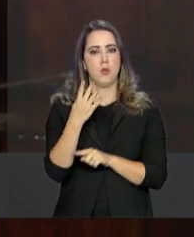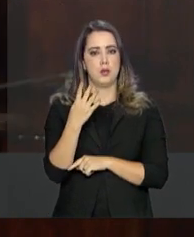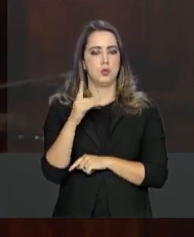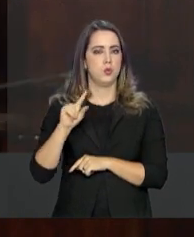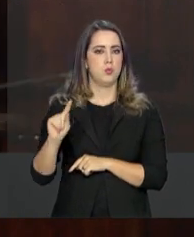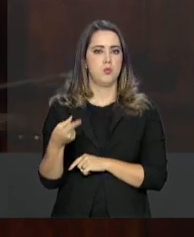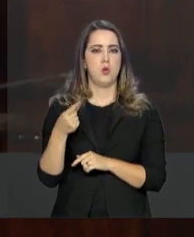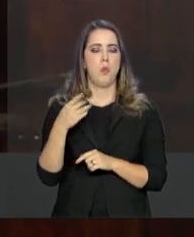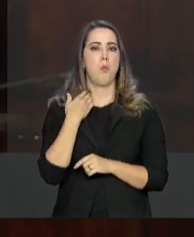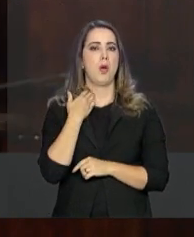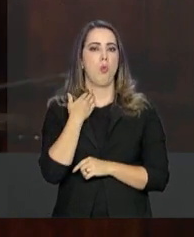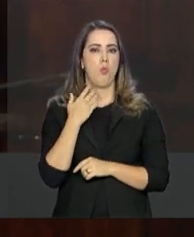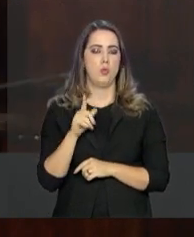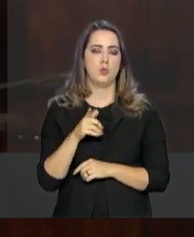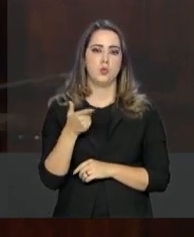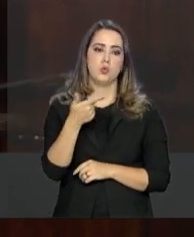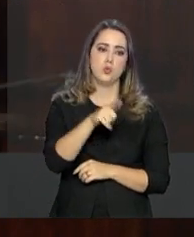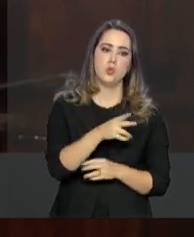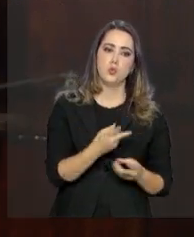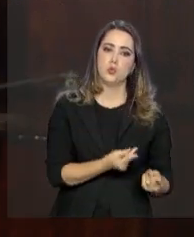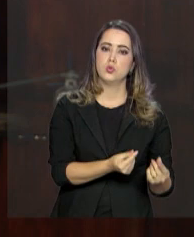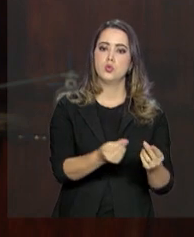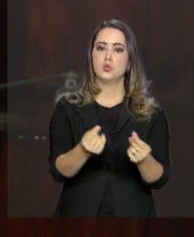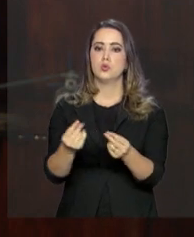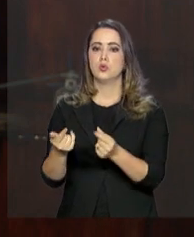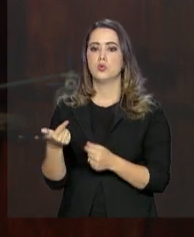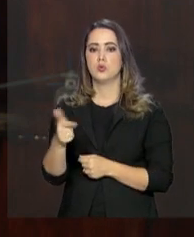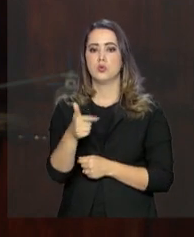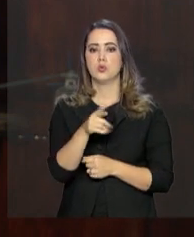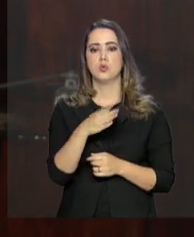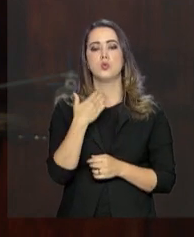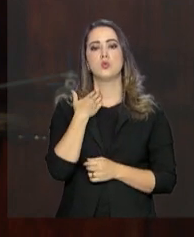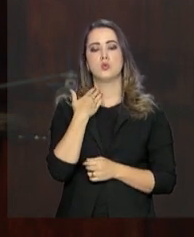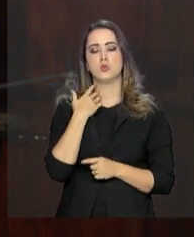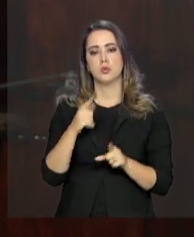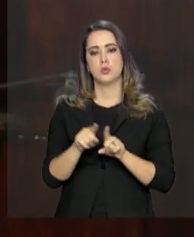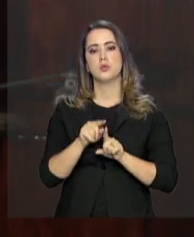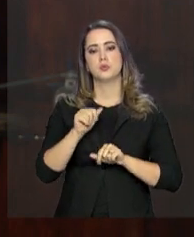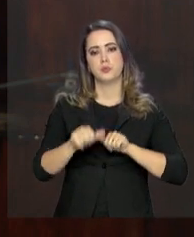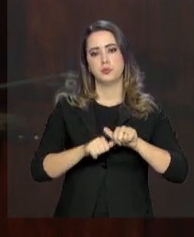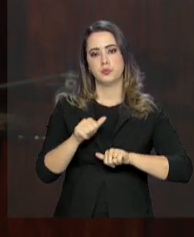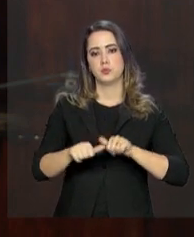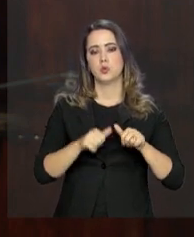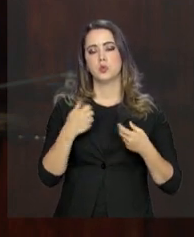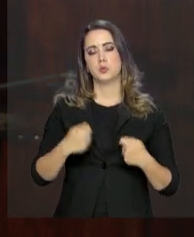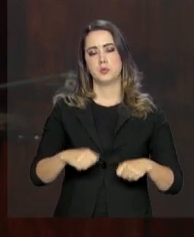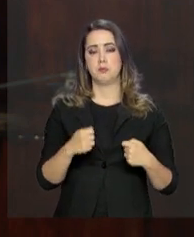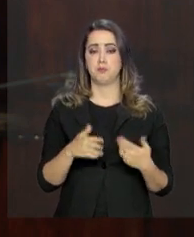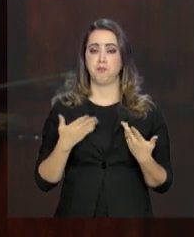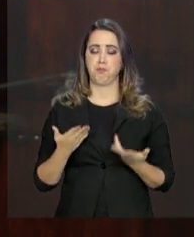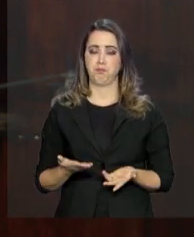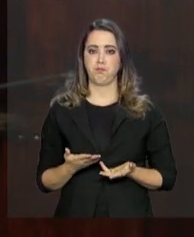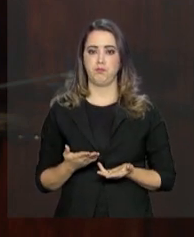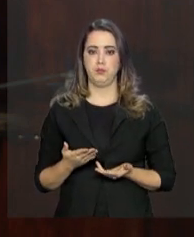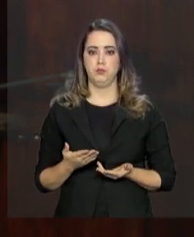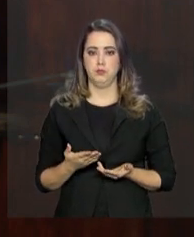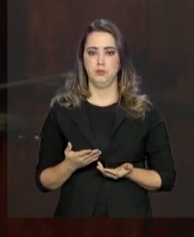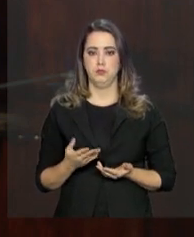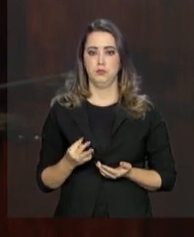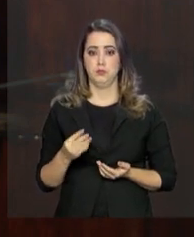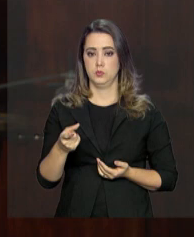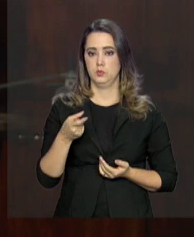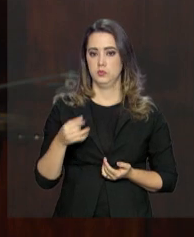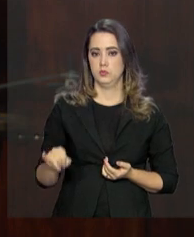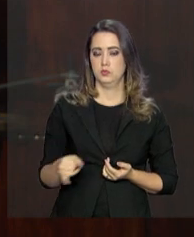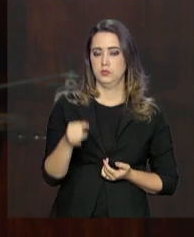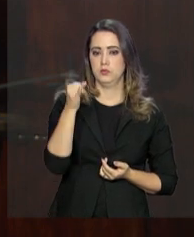agências que ele tem. O restante vai para outros bancos que fazem também todos os repasses necessários. As taxas